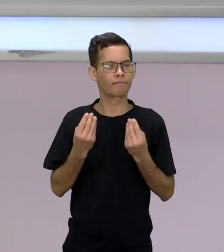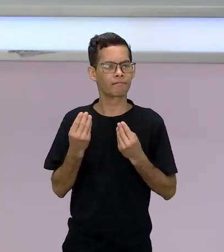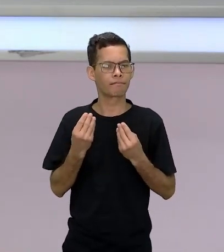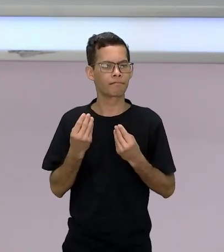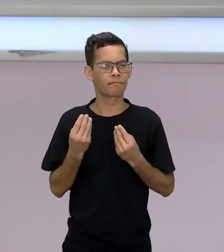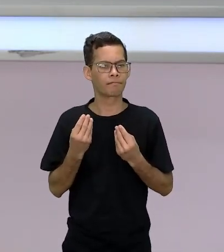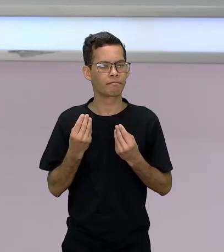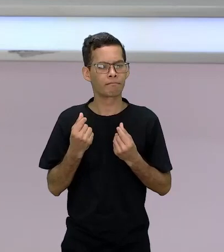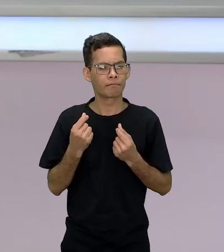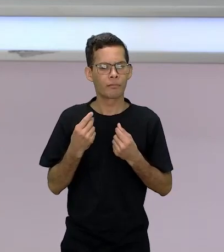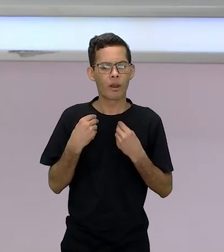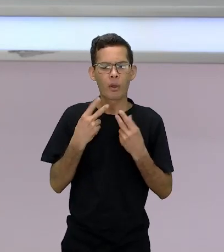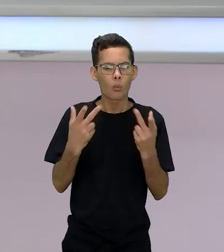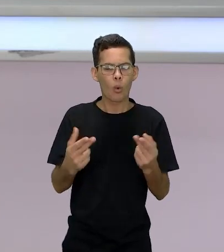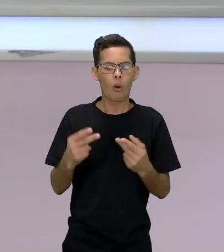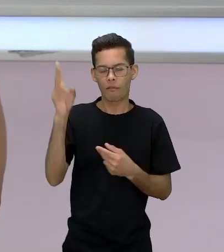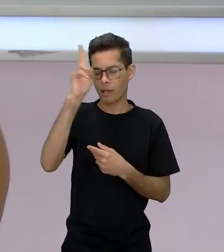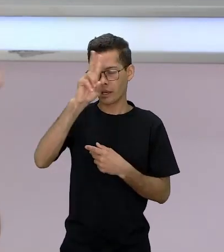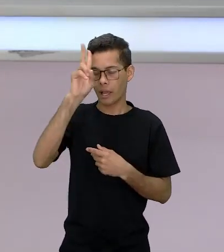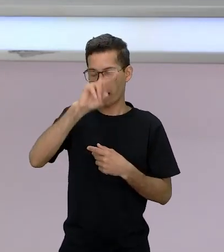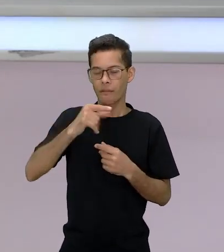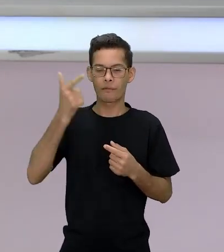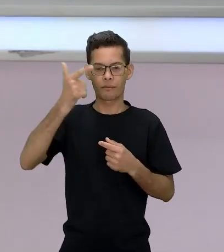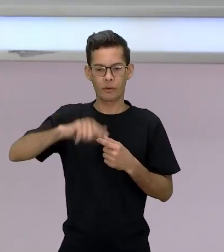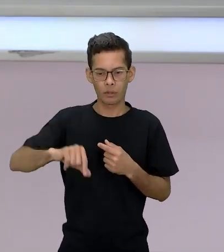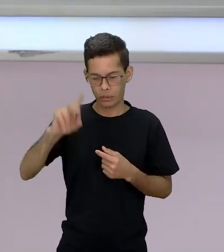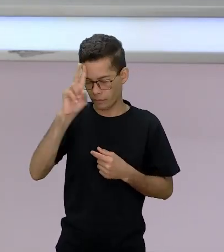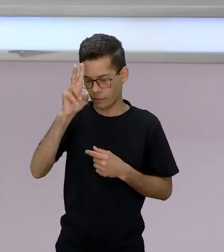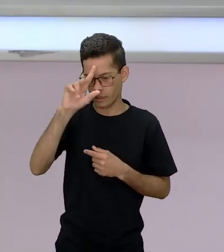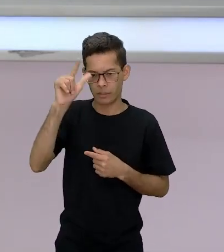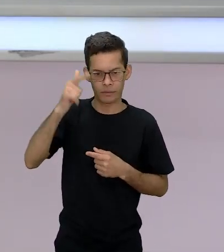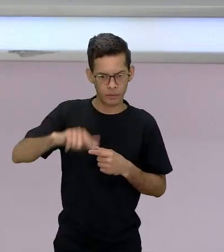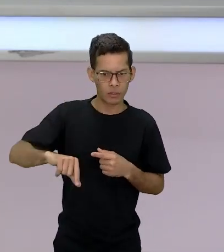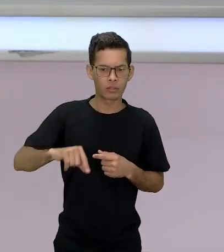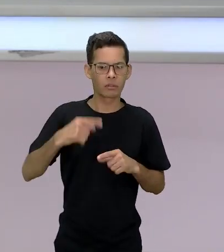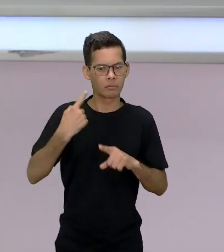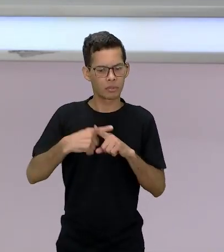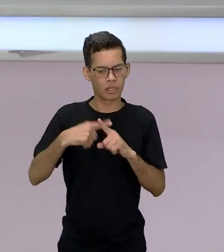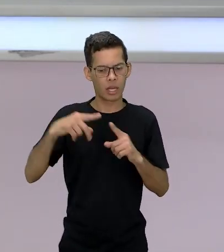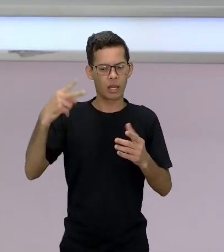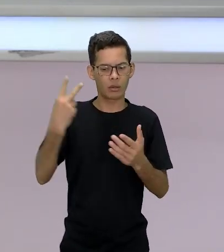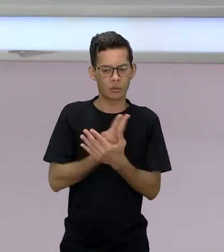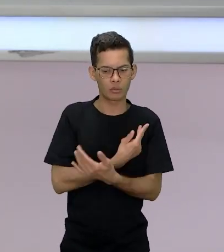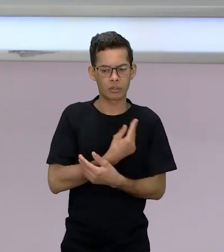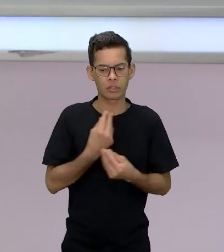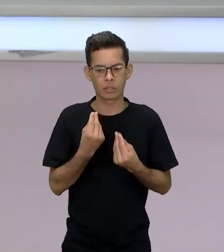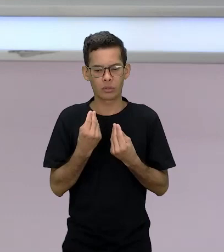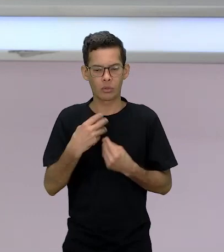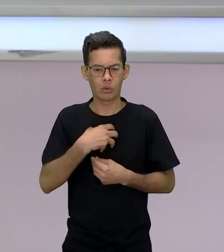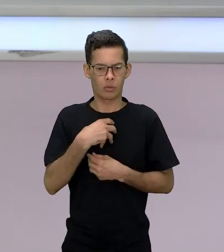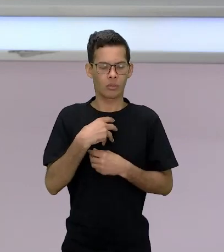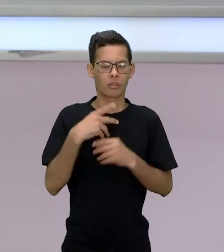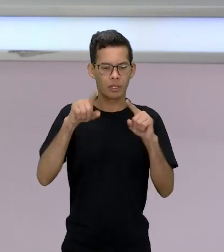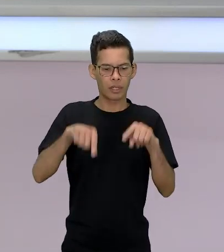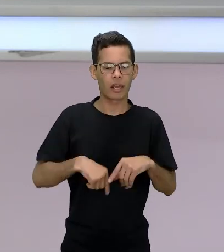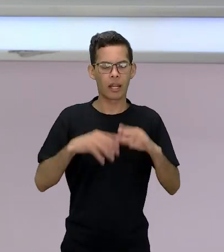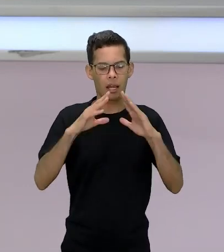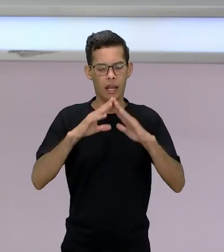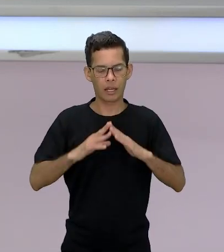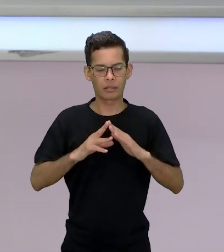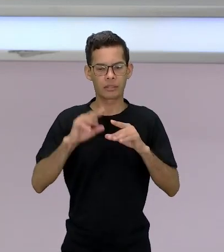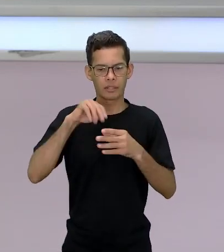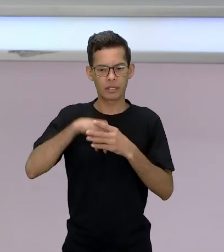vai relembrar esse fato horrendo que foi a caça às bruxas de Salém,